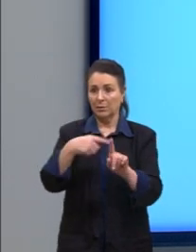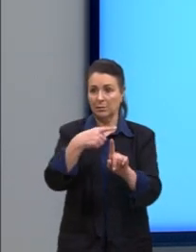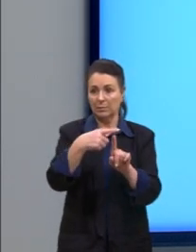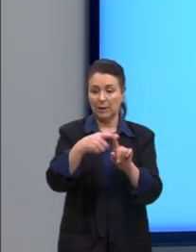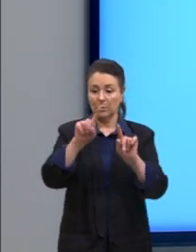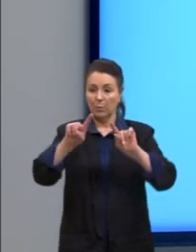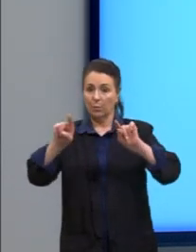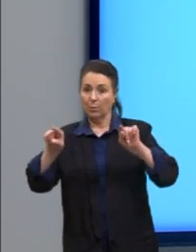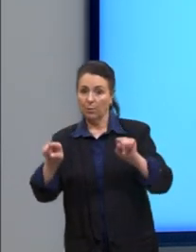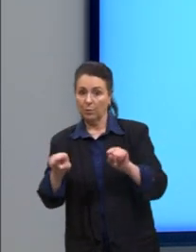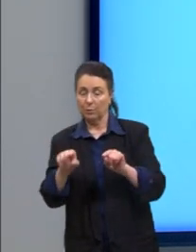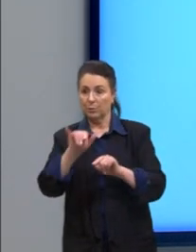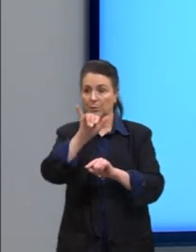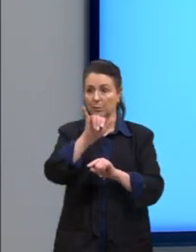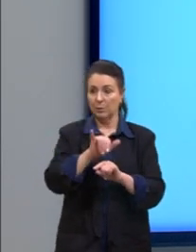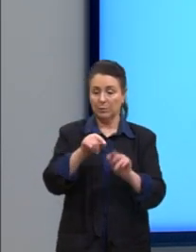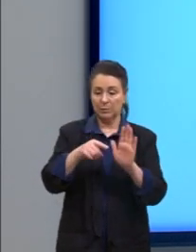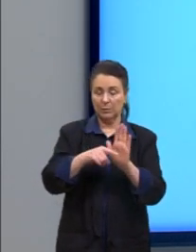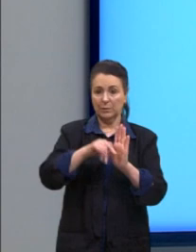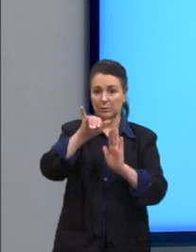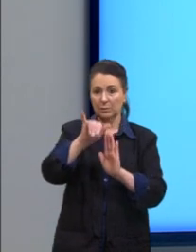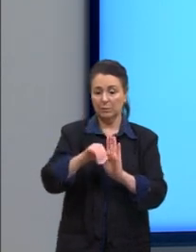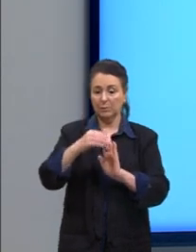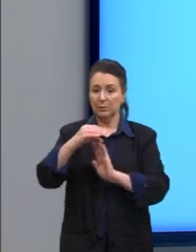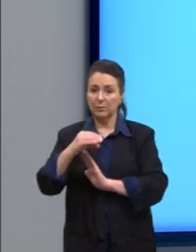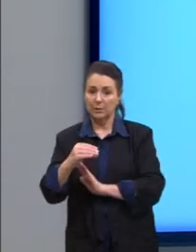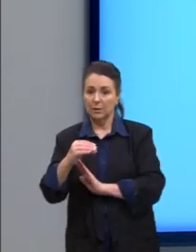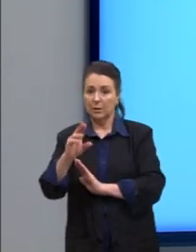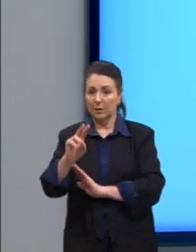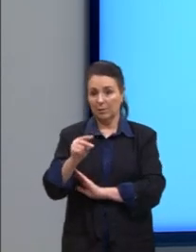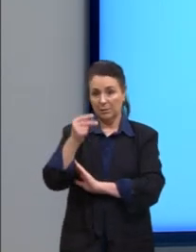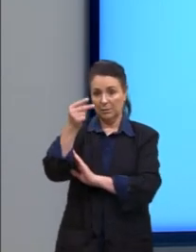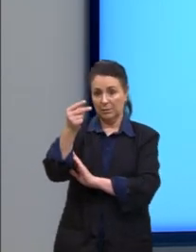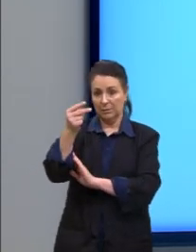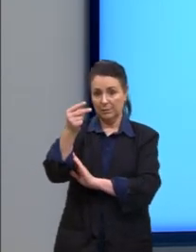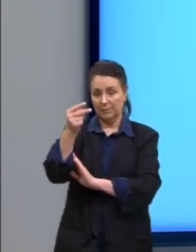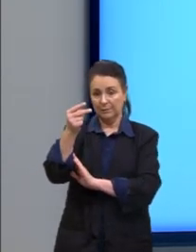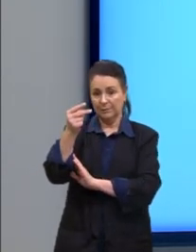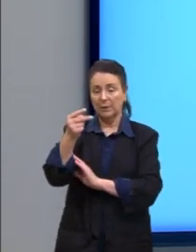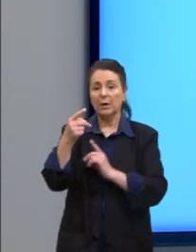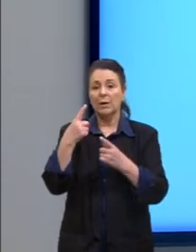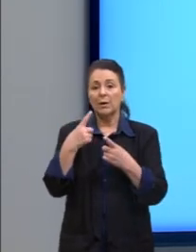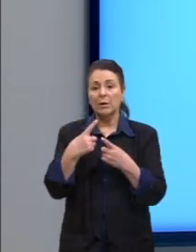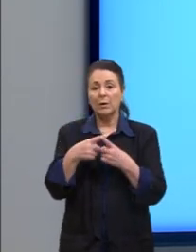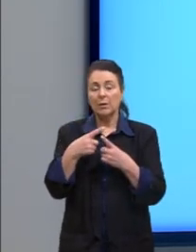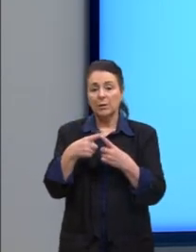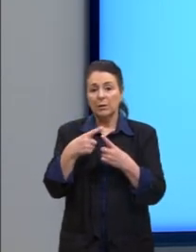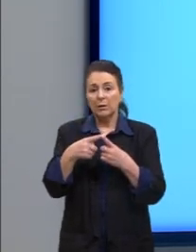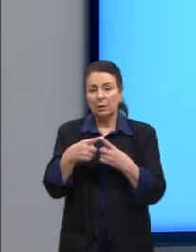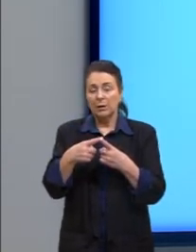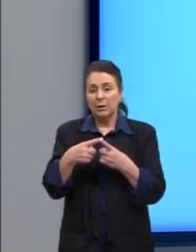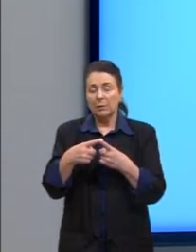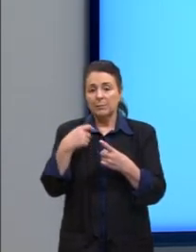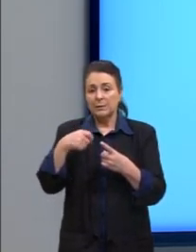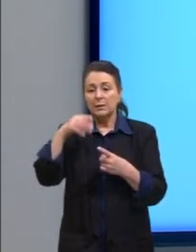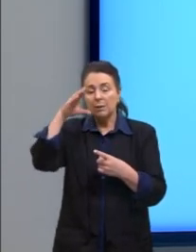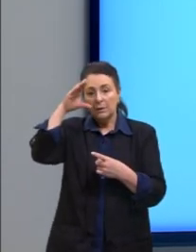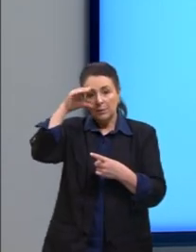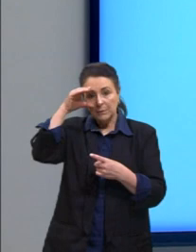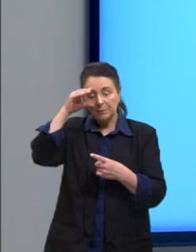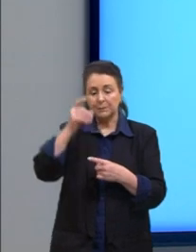parênteses, menos yc ao quadrado. Porque aqui nós vamos considerar o